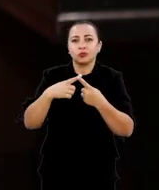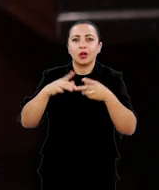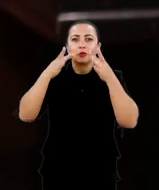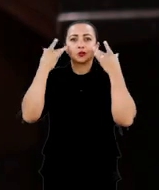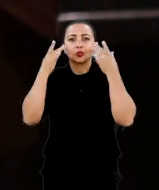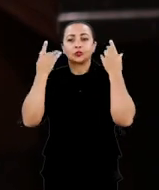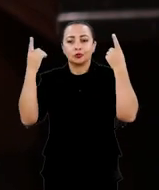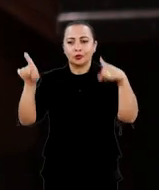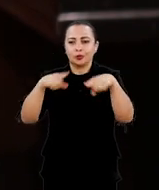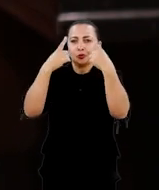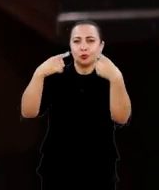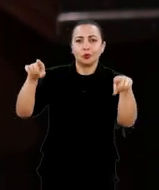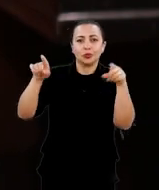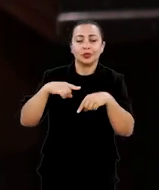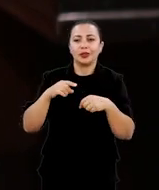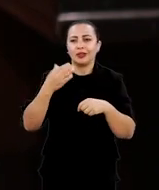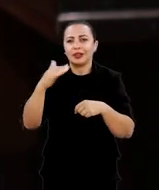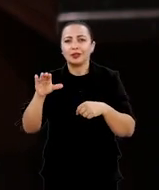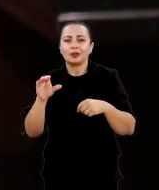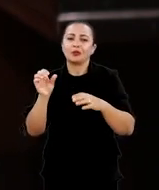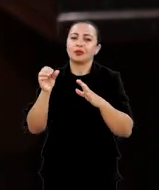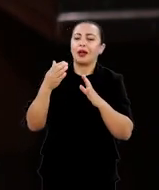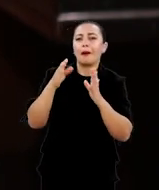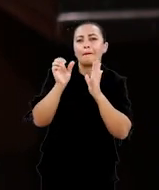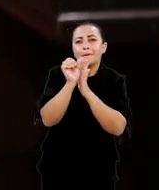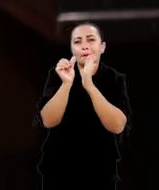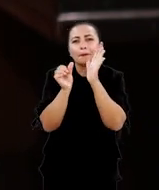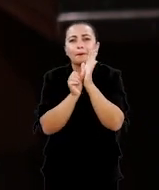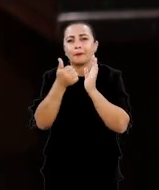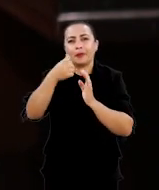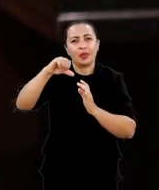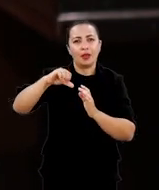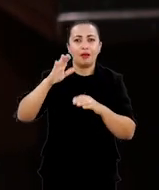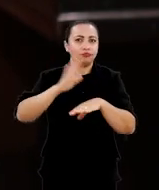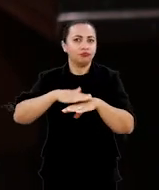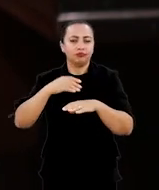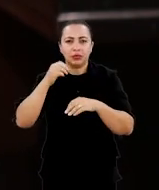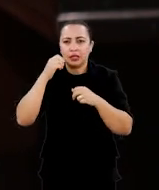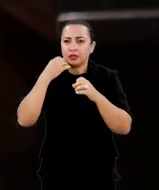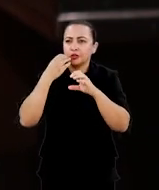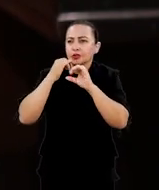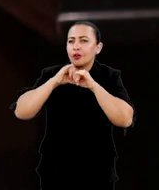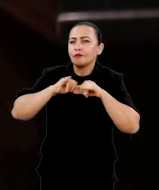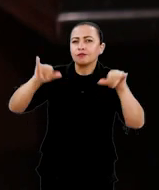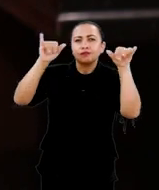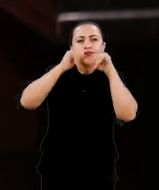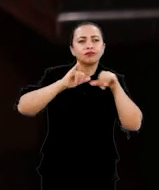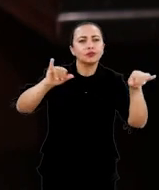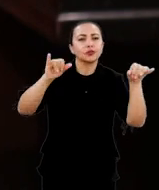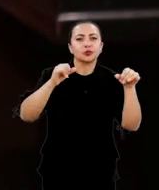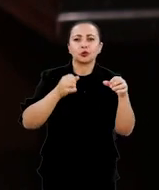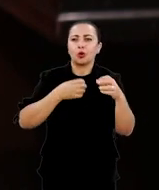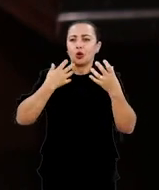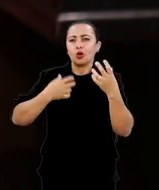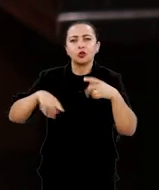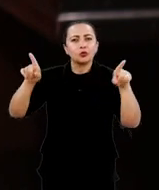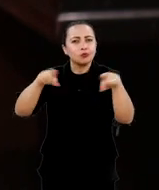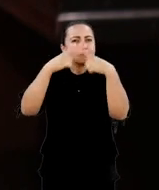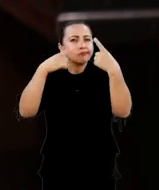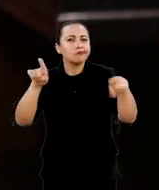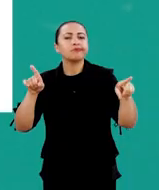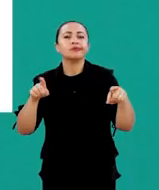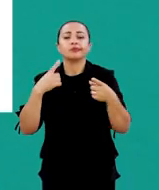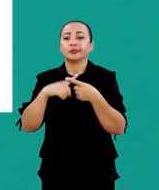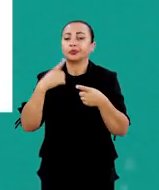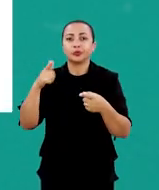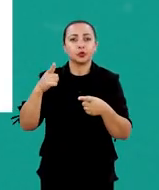teatro musical na segunda metade do século XIX era um dos principais meios de divulgação de música. Lembremos